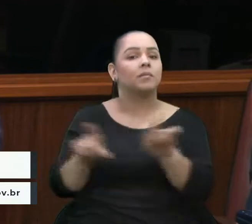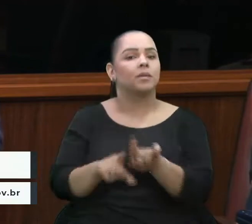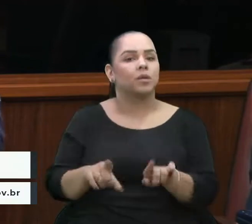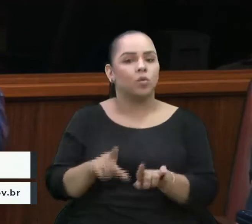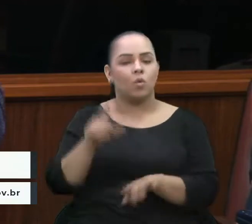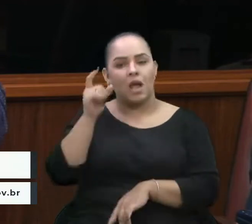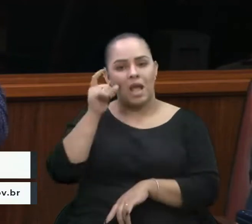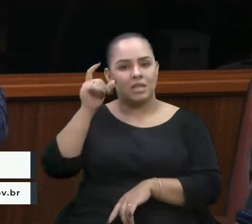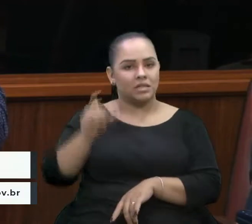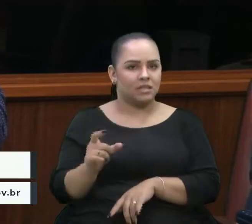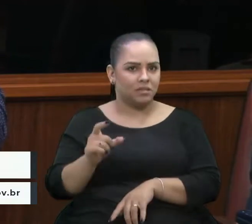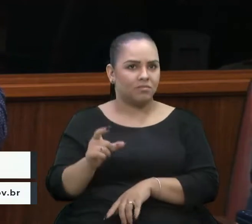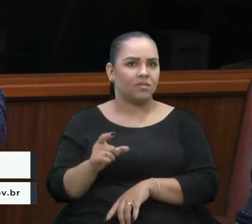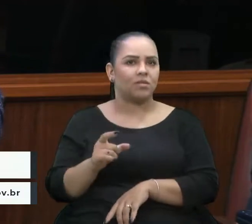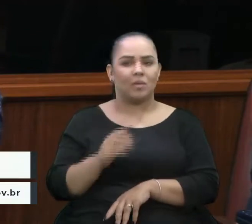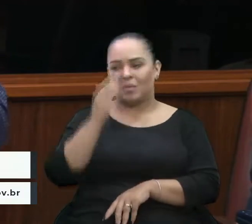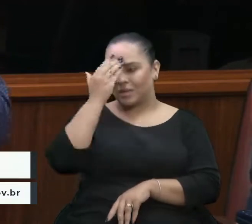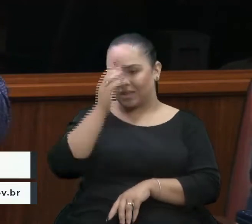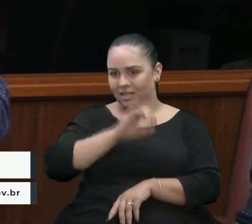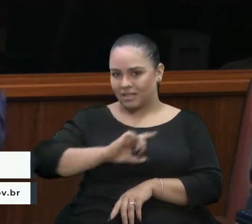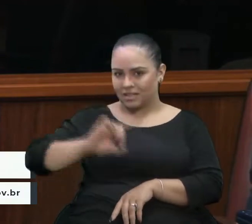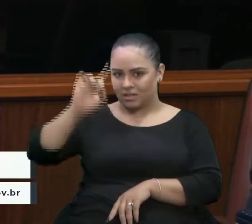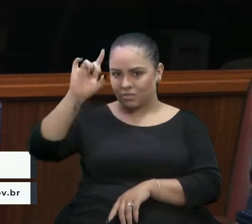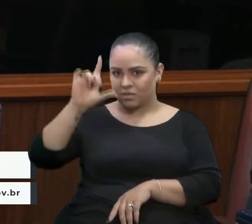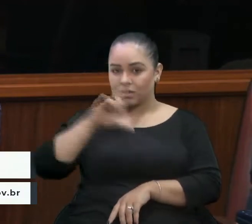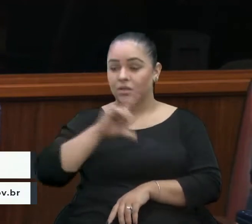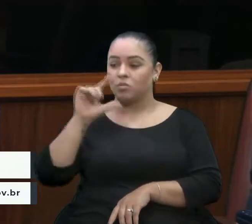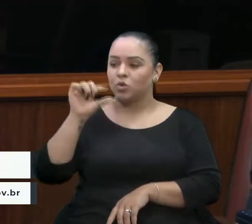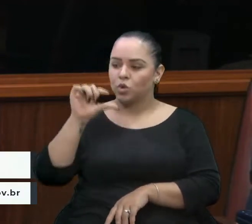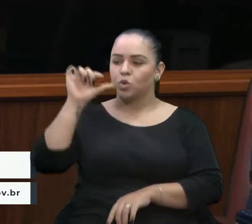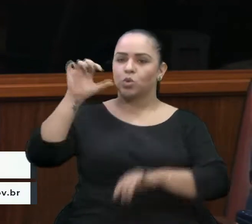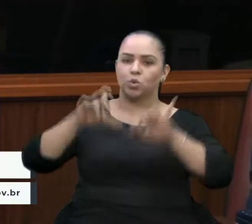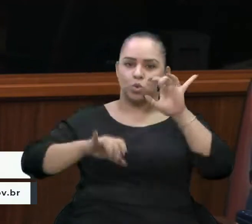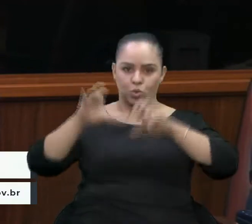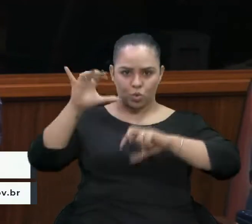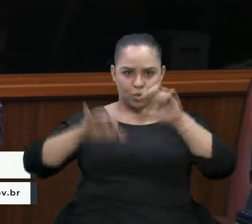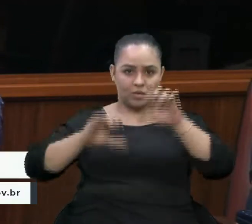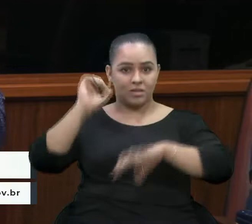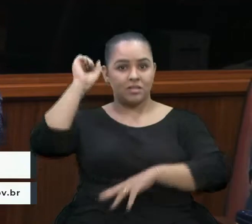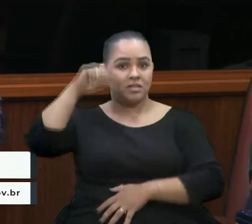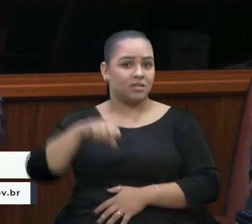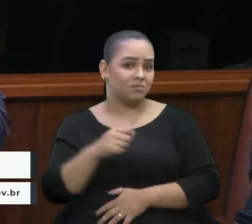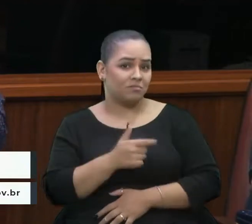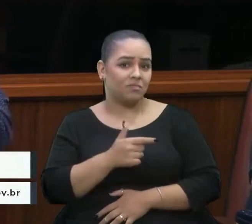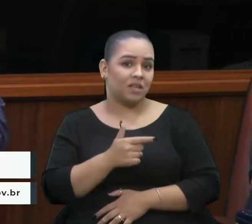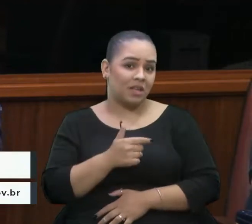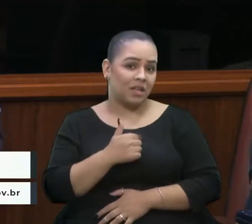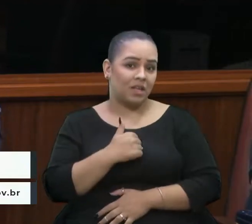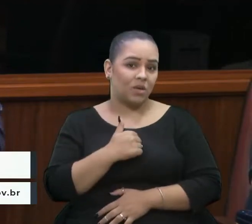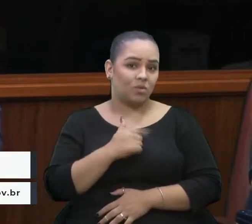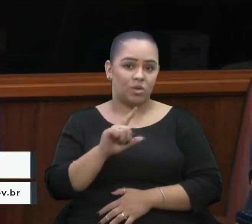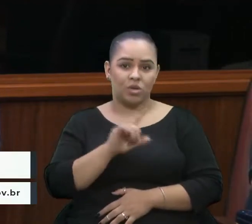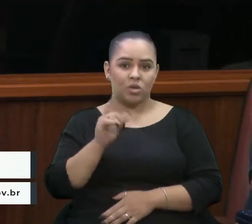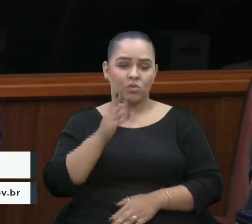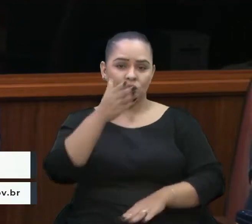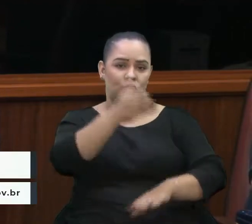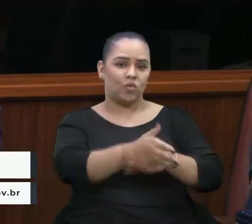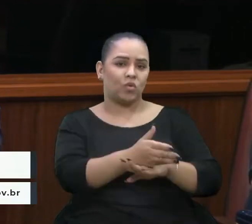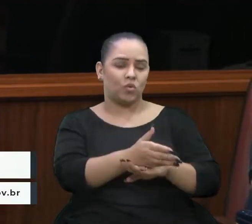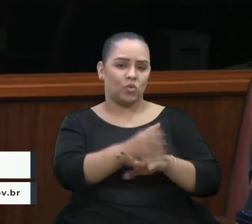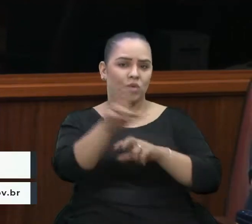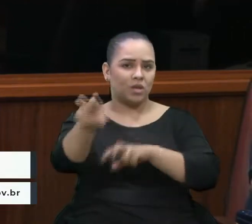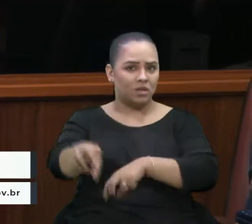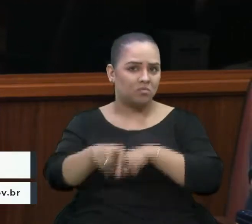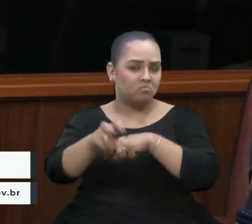atenção. Graças a Deus, teve um pouco de chuva, confesso que não tenho ido muito ao interior, não sei se resolveu